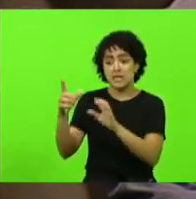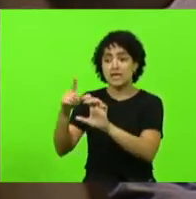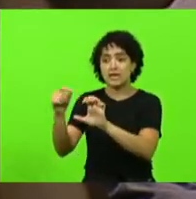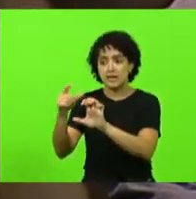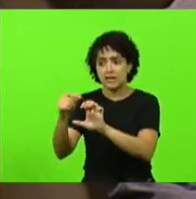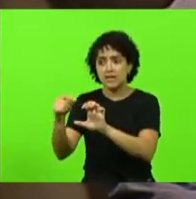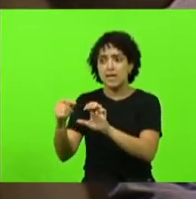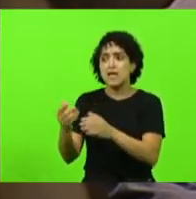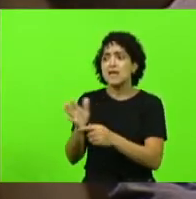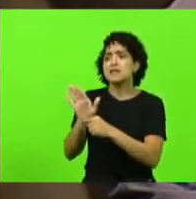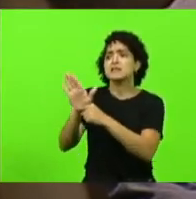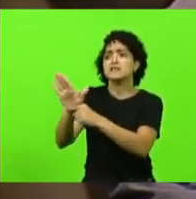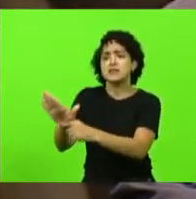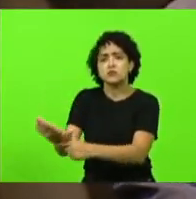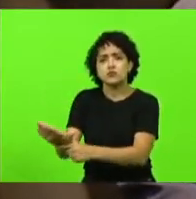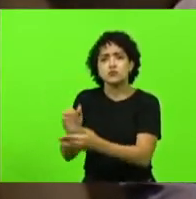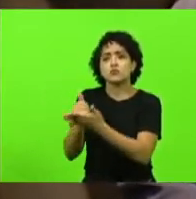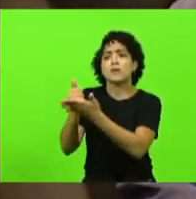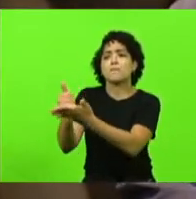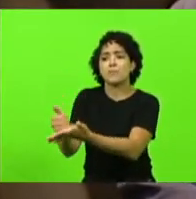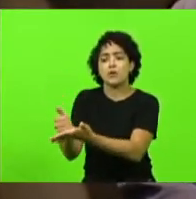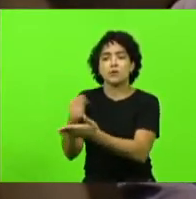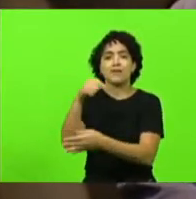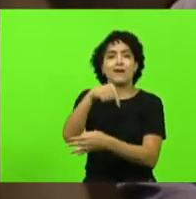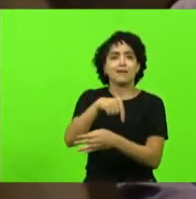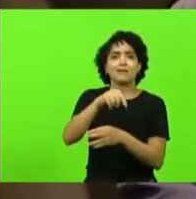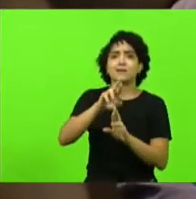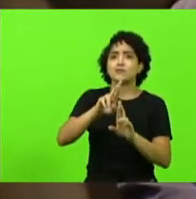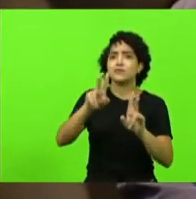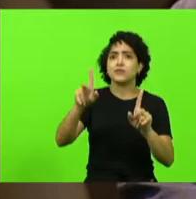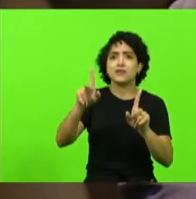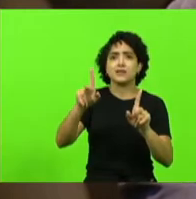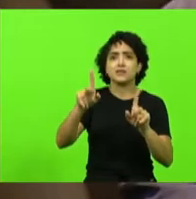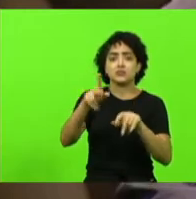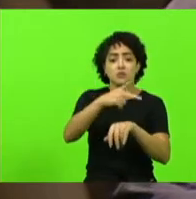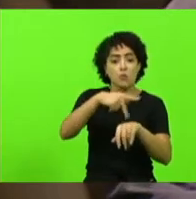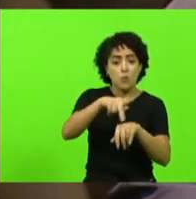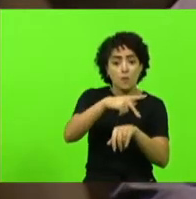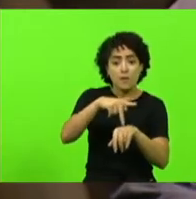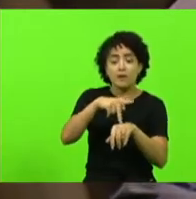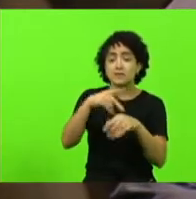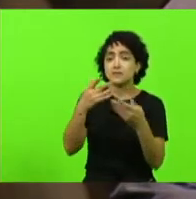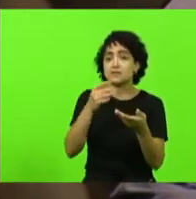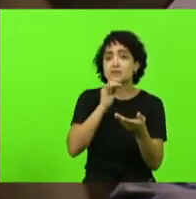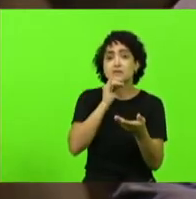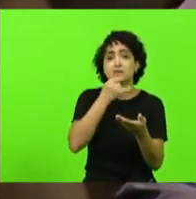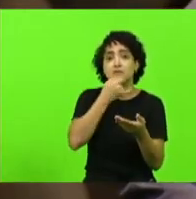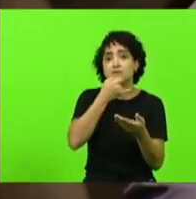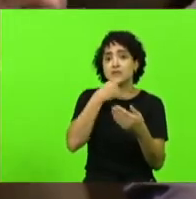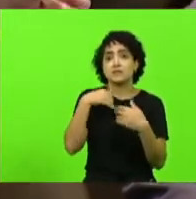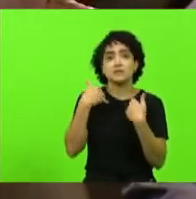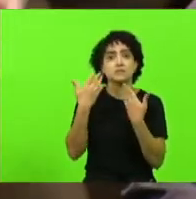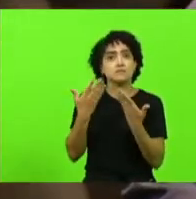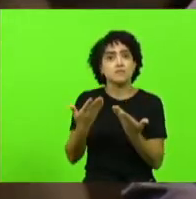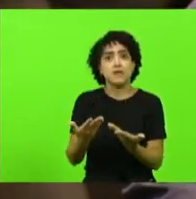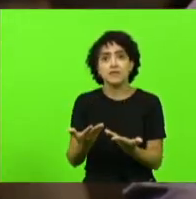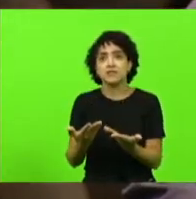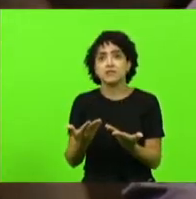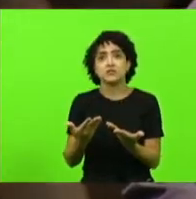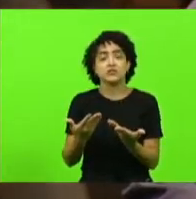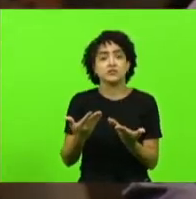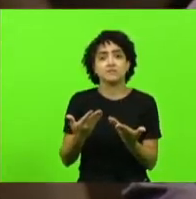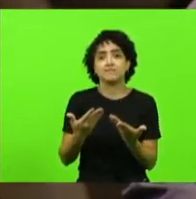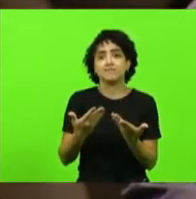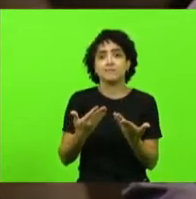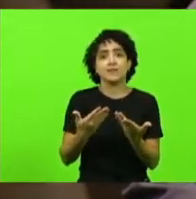um tapete vermelho aqui um país que infelizmente está dando voos de galinhas